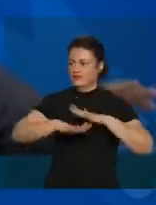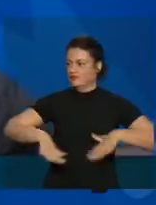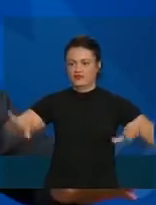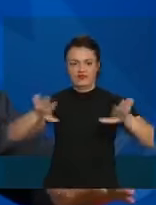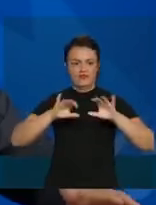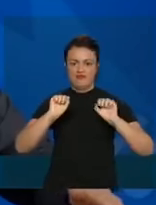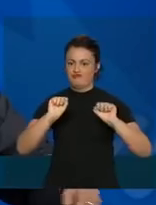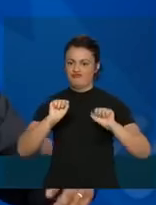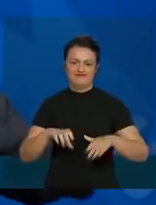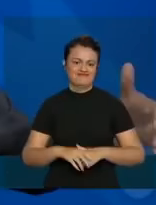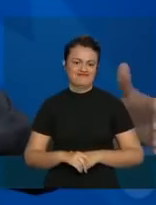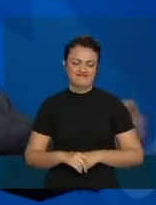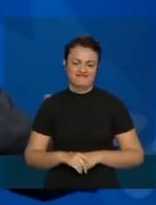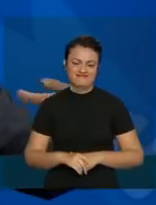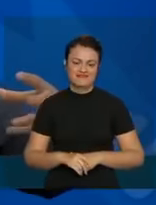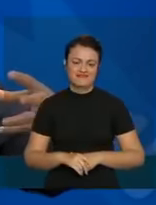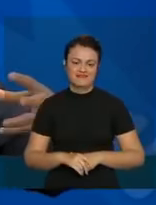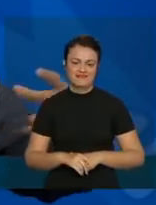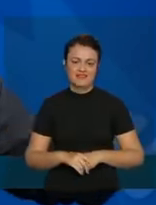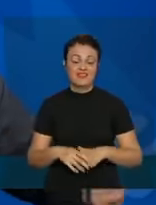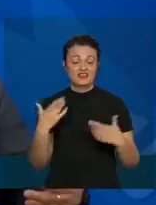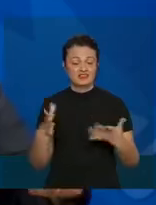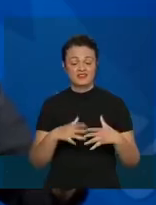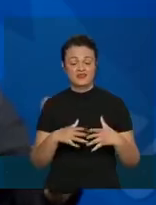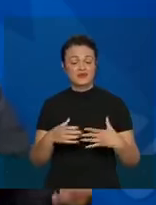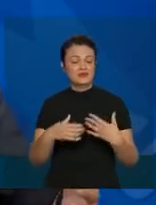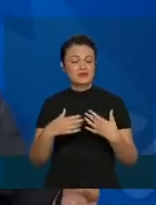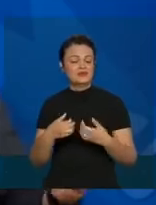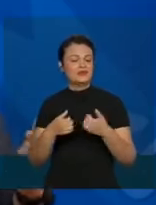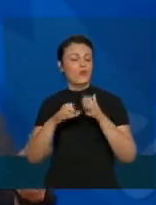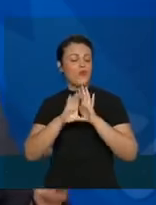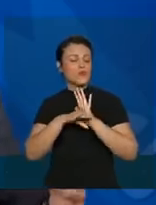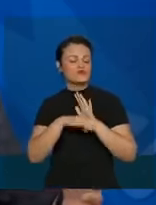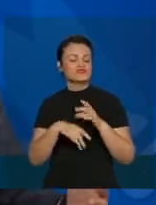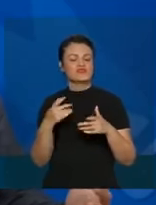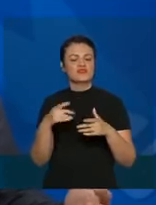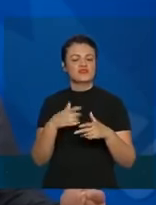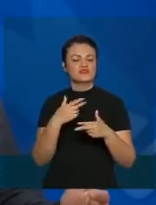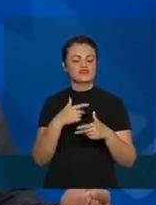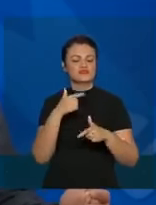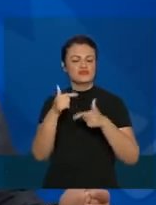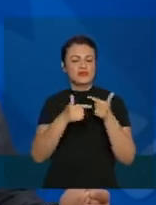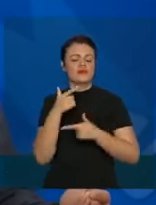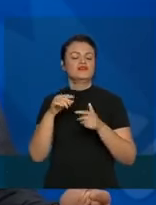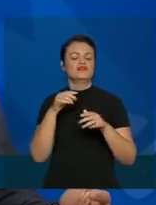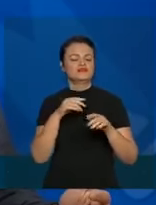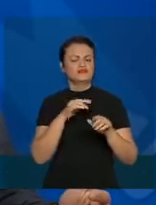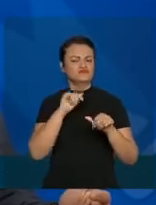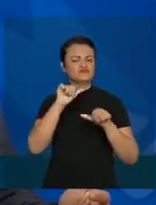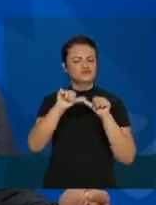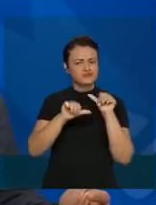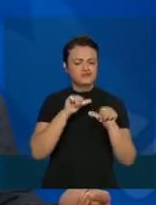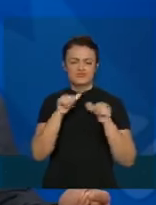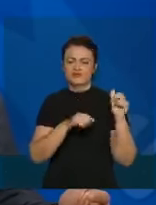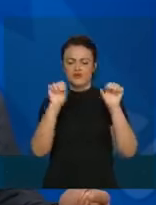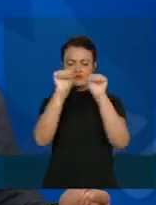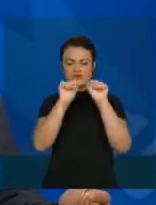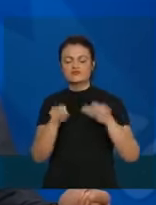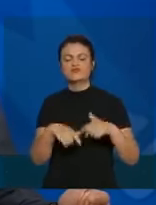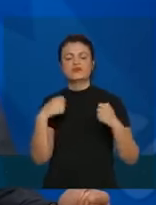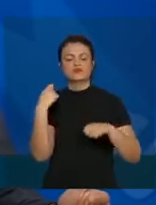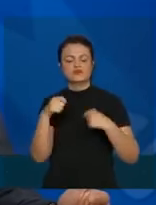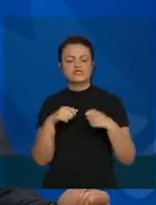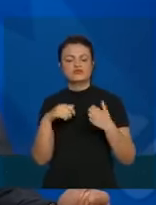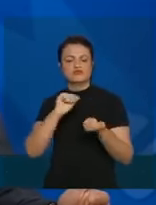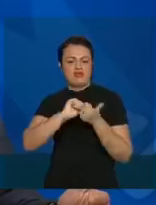em qualquer lugar. Então, as definições operacionais vão mudando ao longo do tempo. Os sistemas precisam